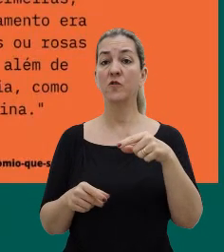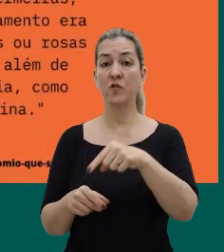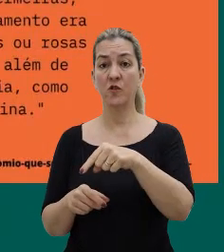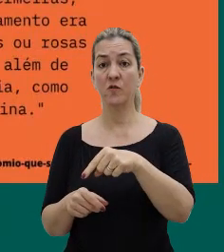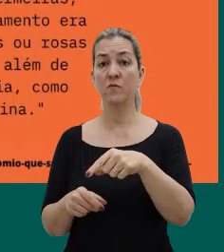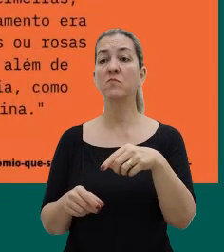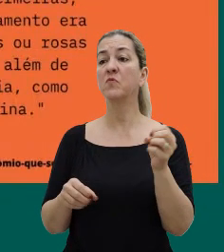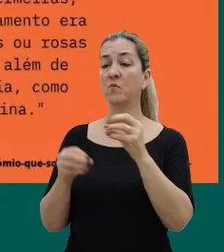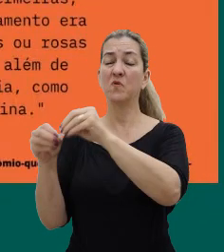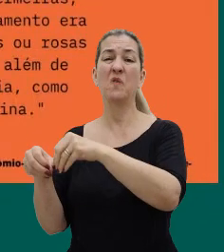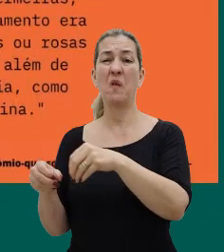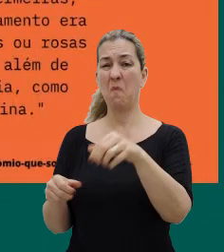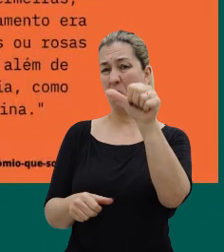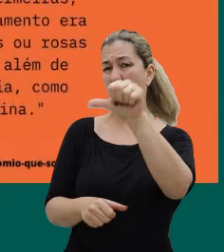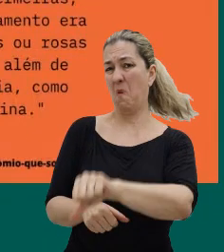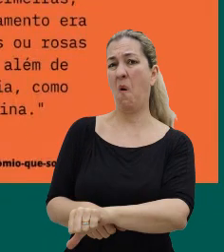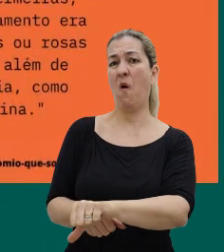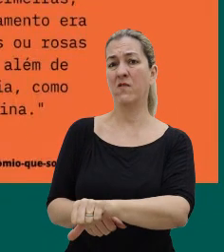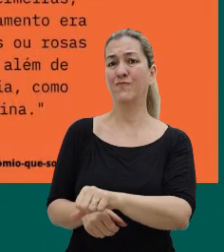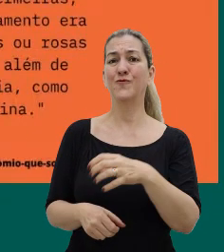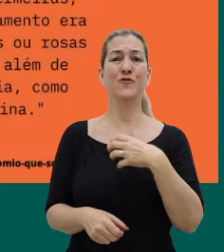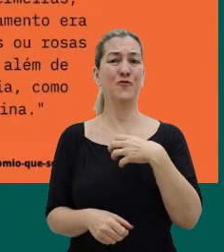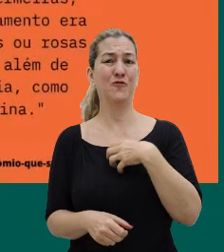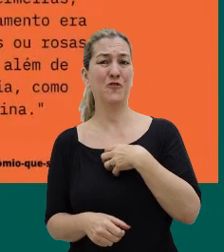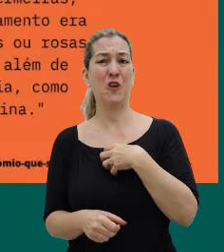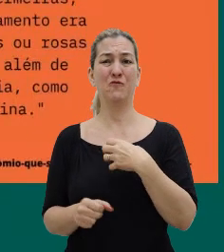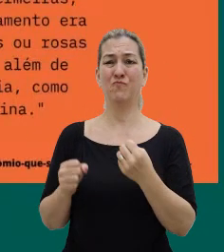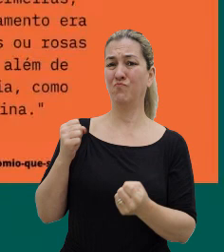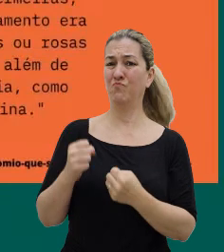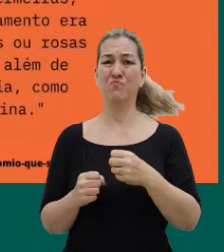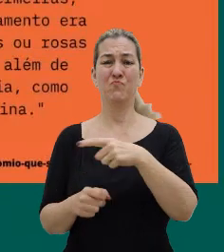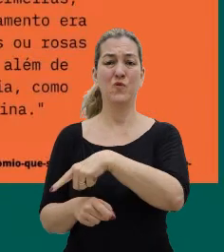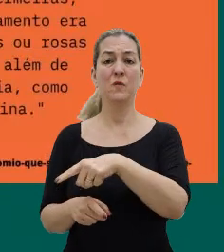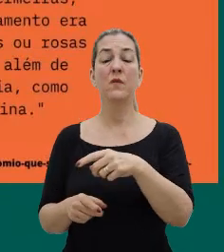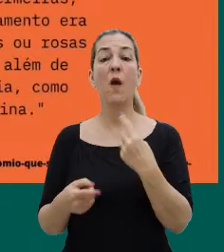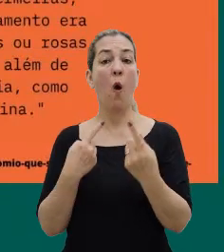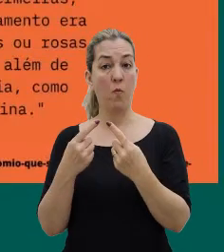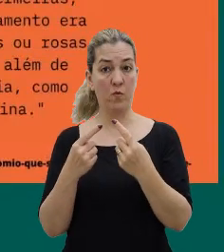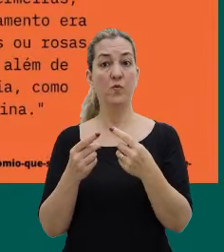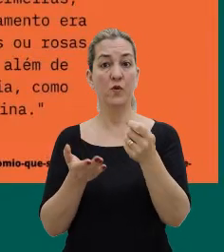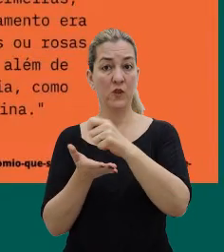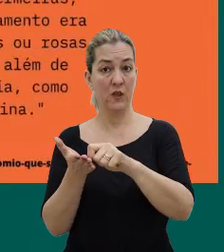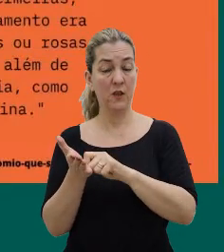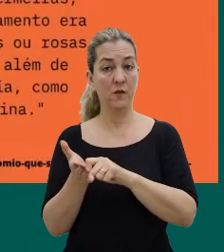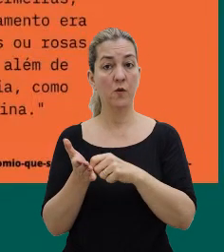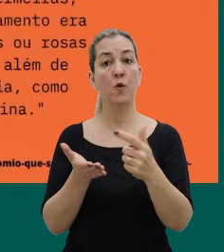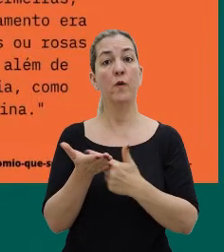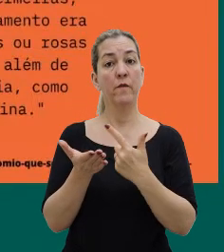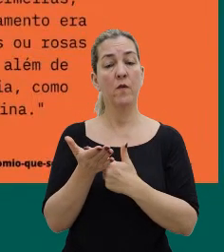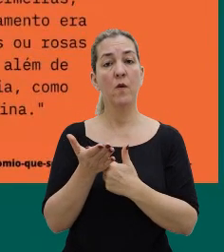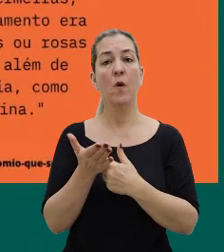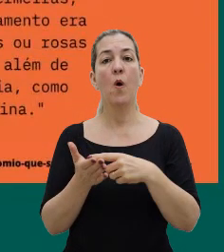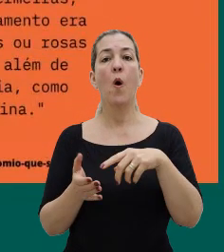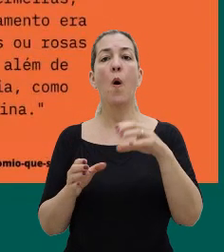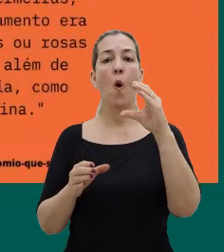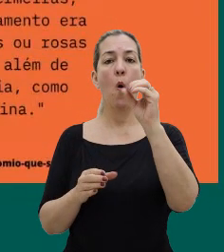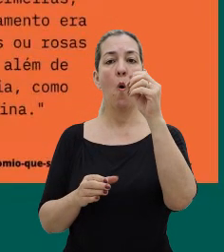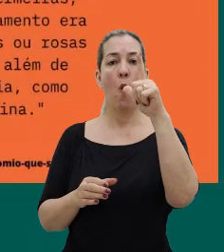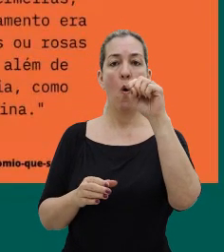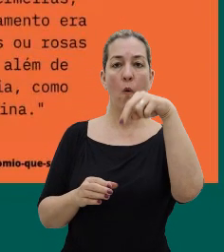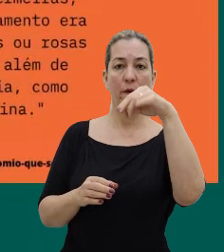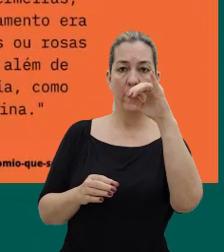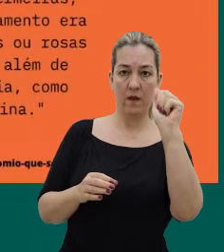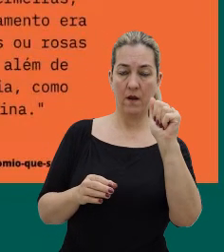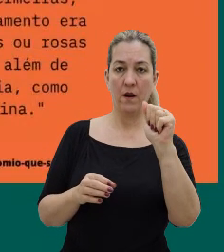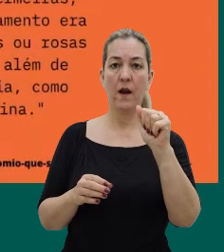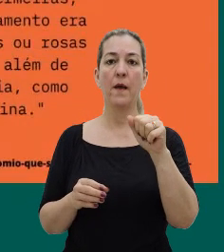da pior forma possível, né, então, um trecho, assim, que fala, né, que o Colônia, ele era um manicômio com cemitério, né, a evidência